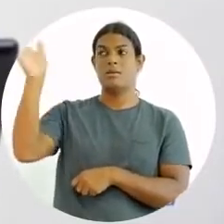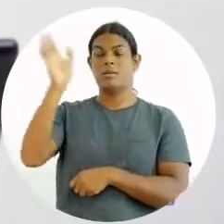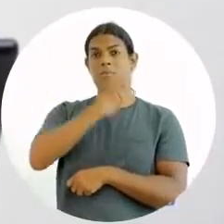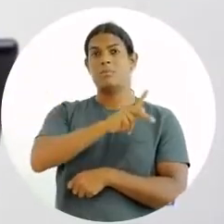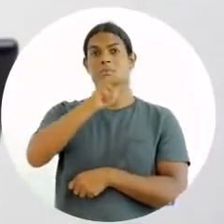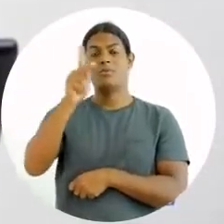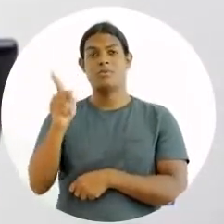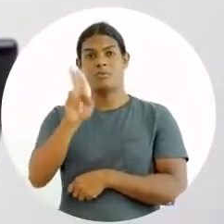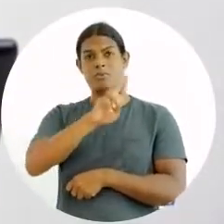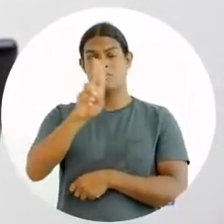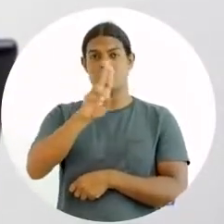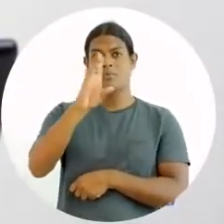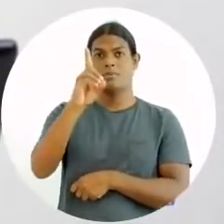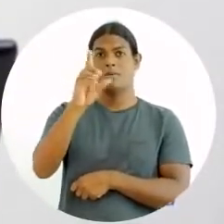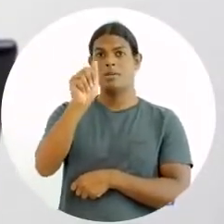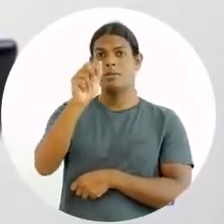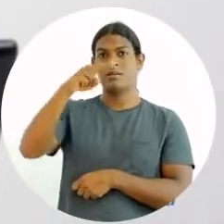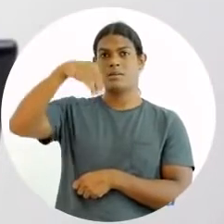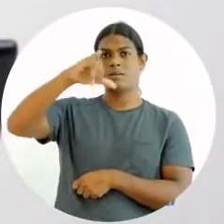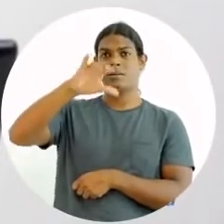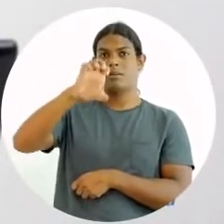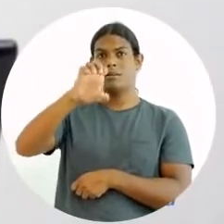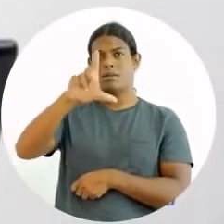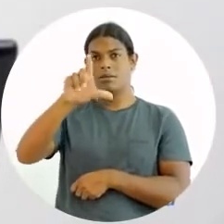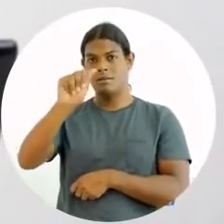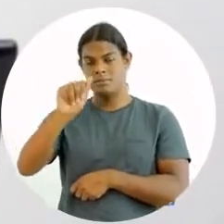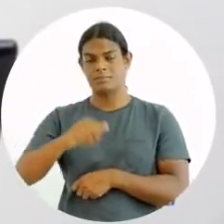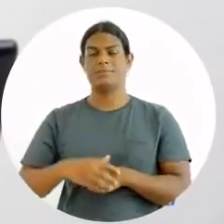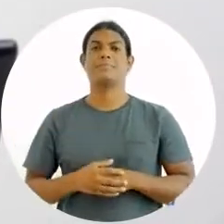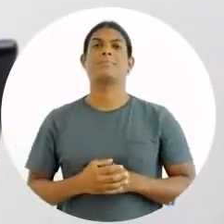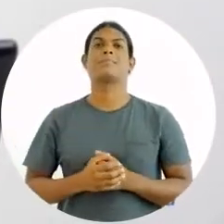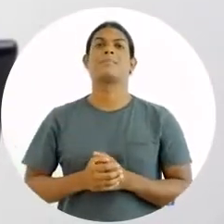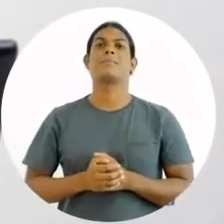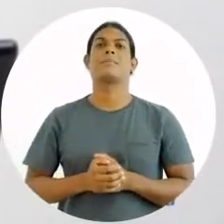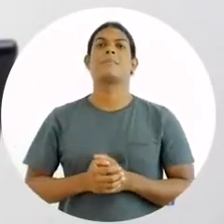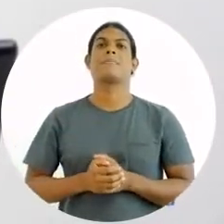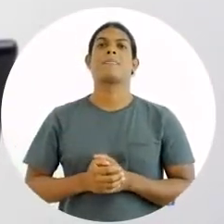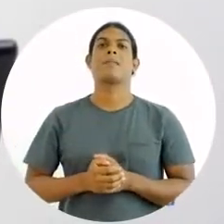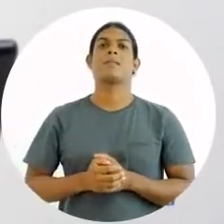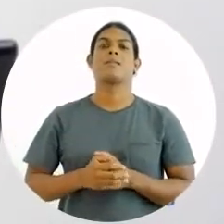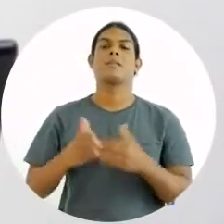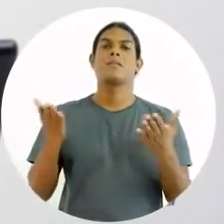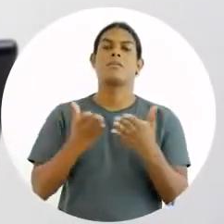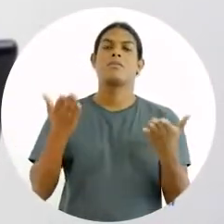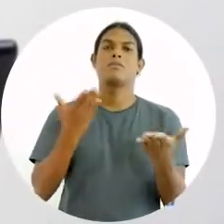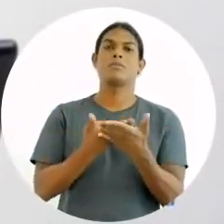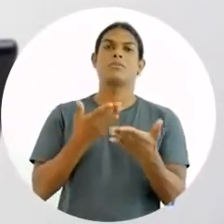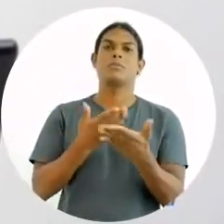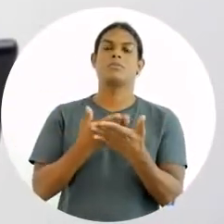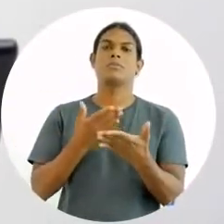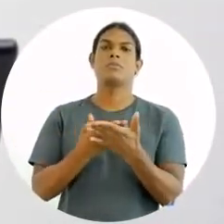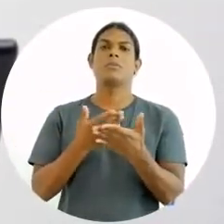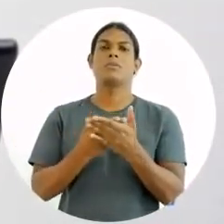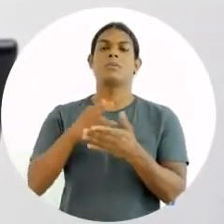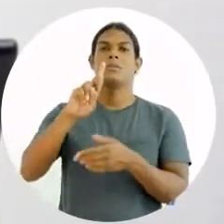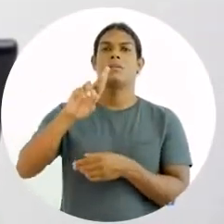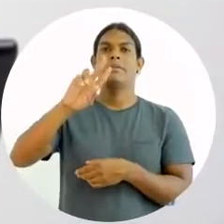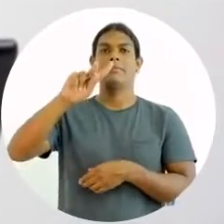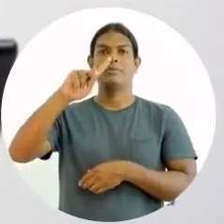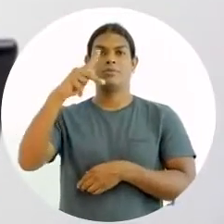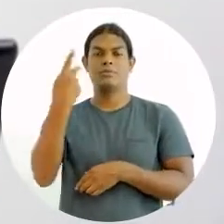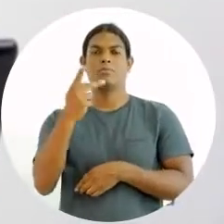e hoje começaremos a segunda competência. A segunda competência é definição da área de recursos humanos e seus